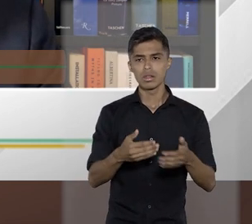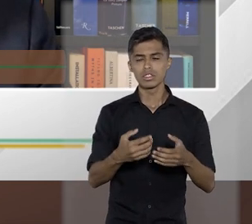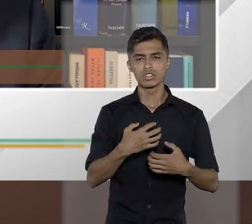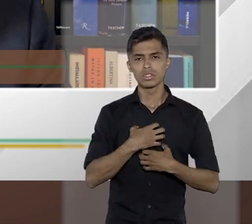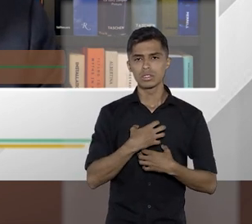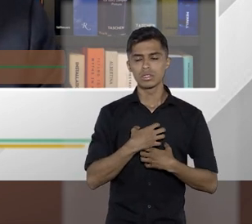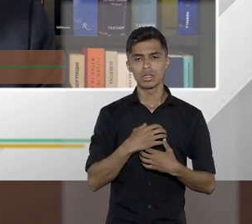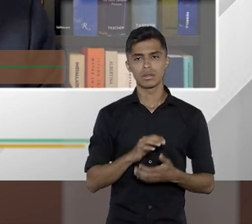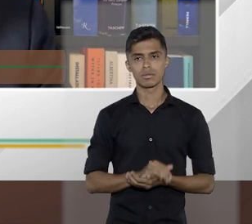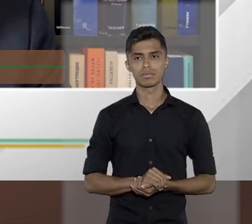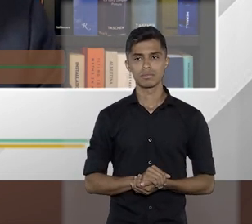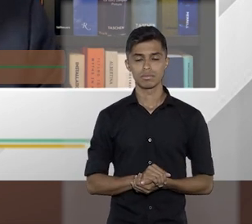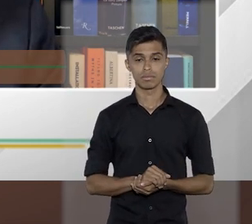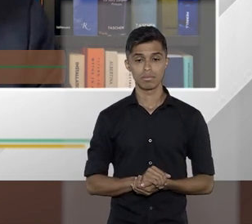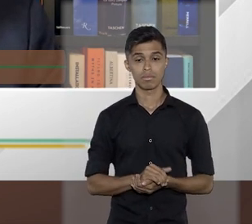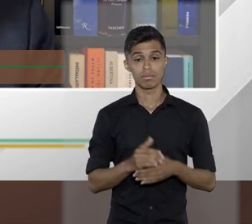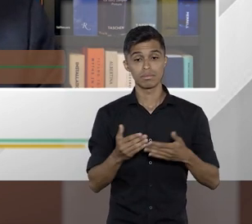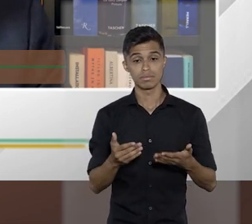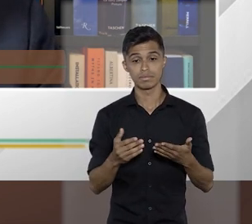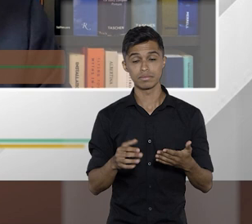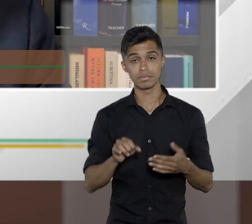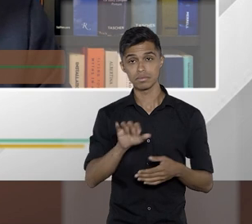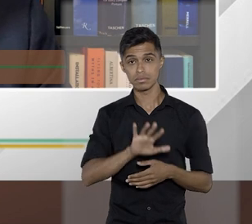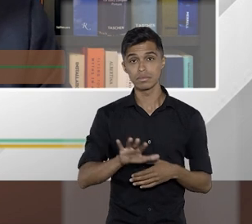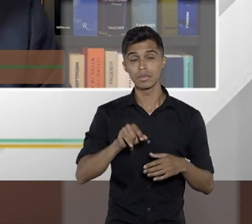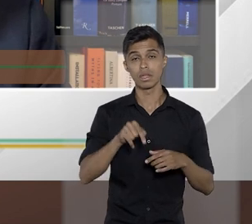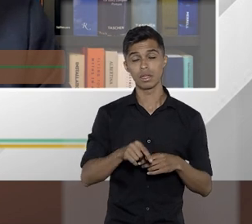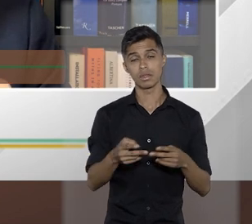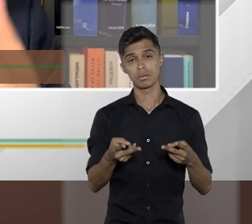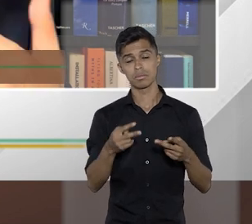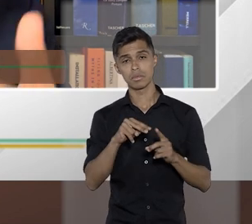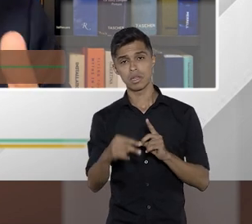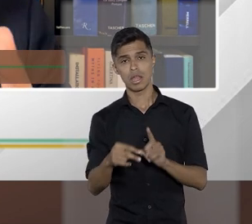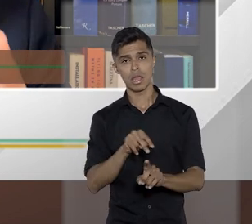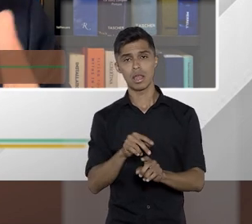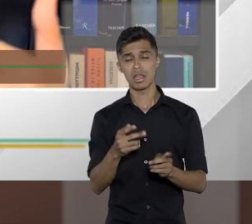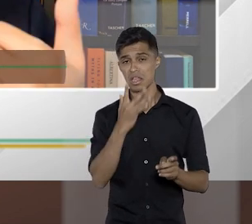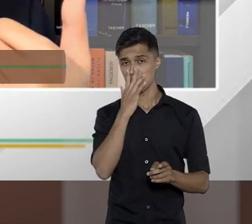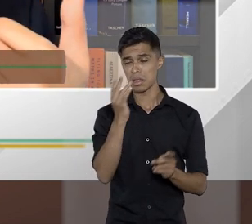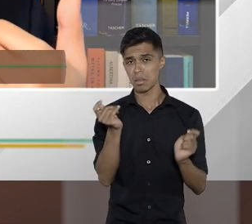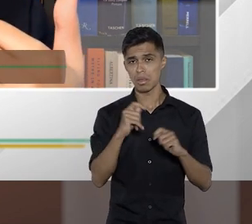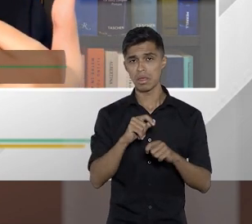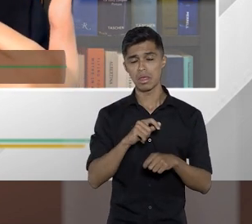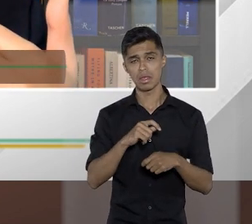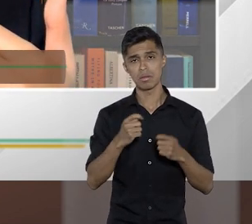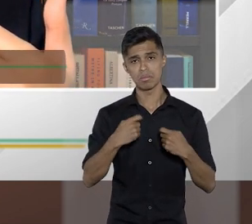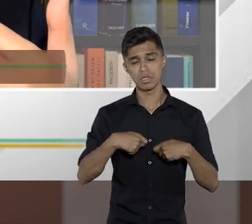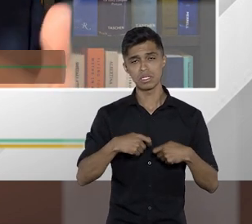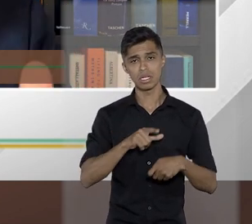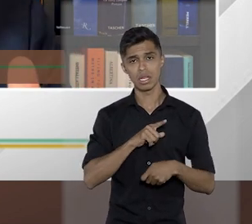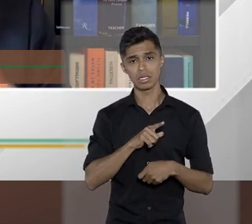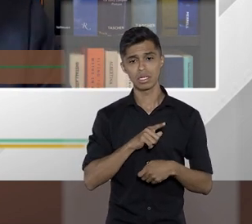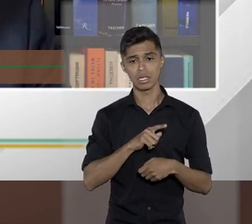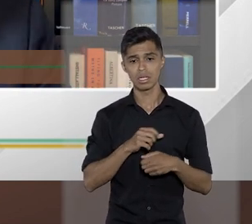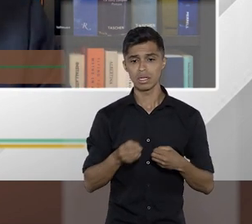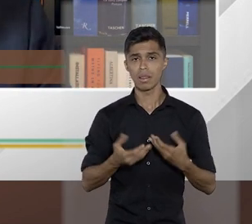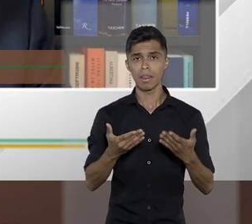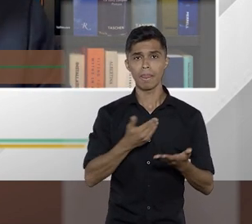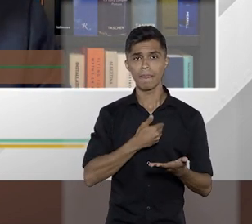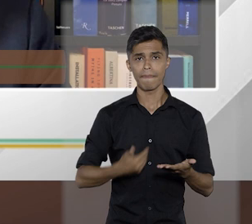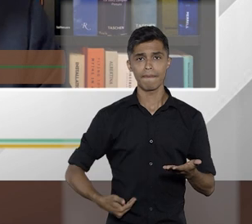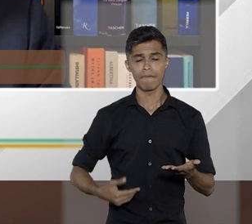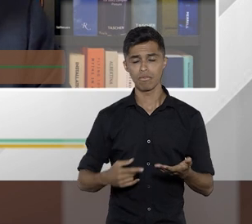administrativo público. Então, dentro dessa perspectiva, eu acho que precisam ser tornados